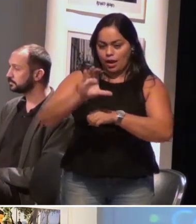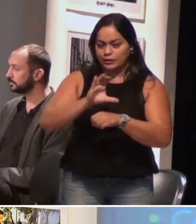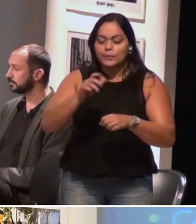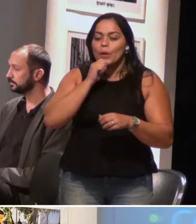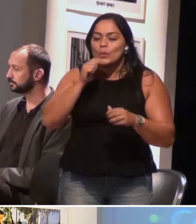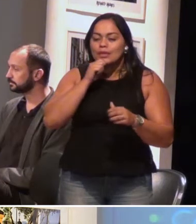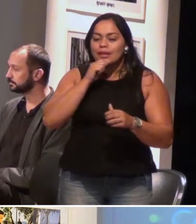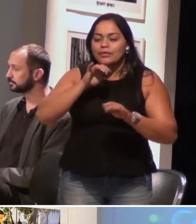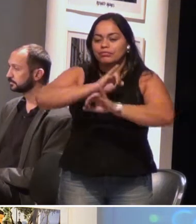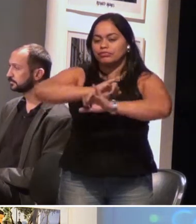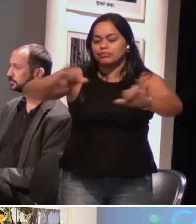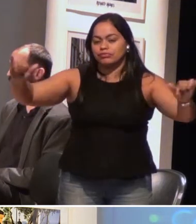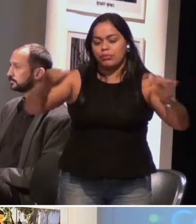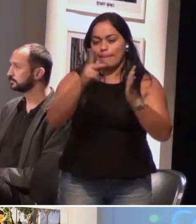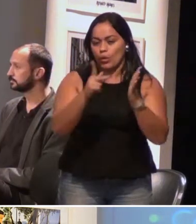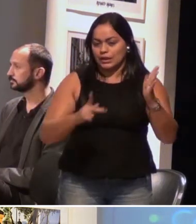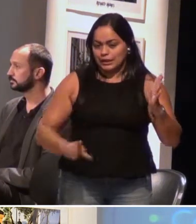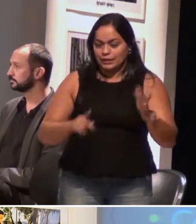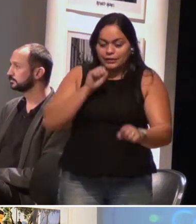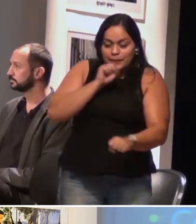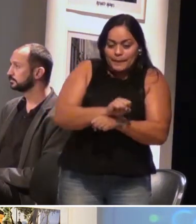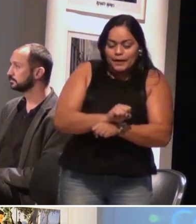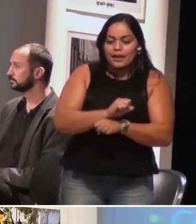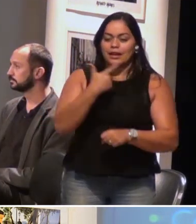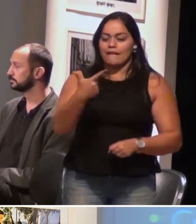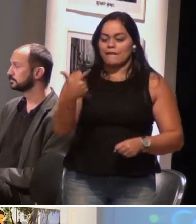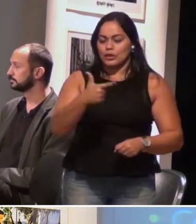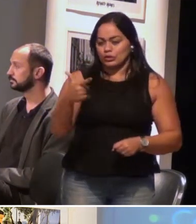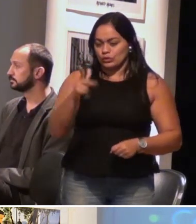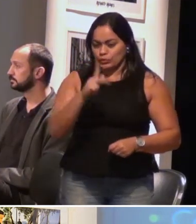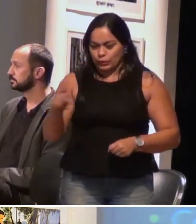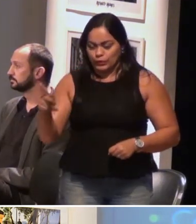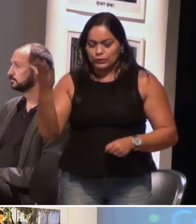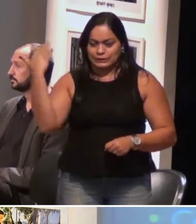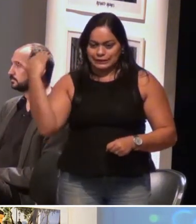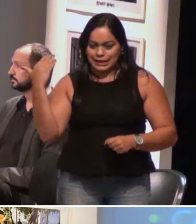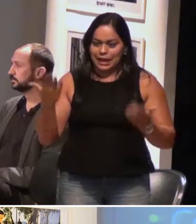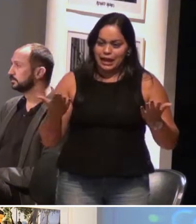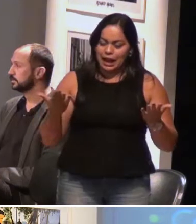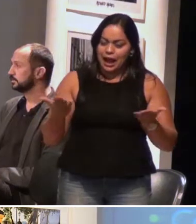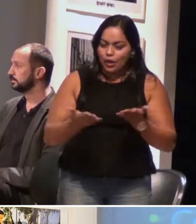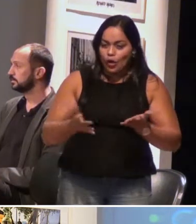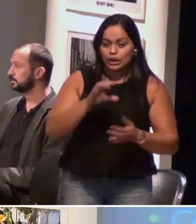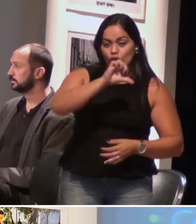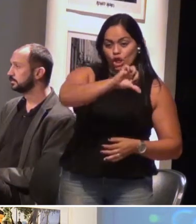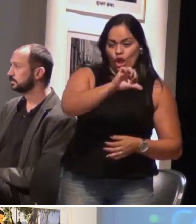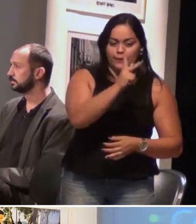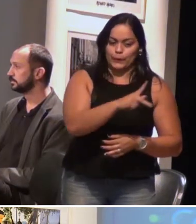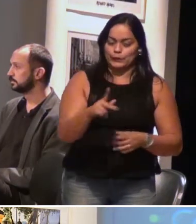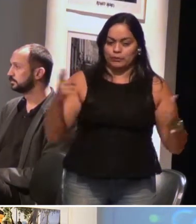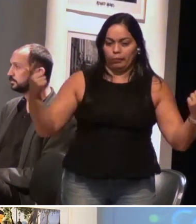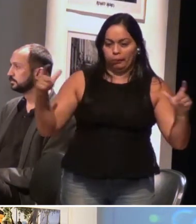é publicada, nós estamos congelados. Nós tínhamos 22 professores, saíram, ficamos nove agora.